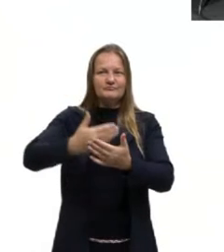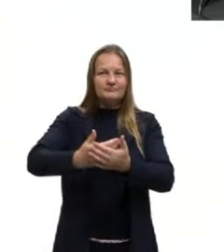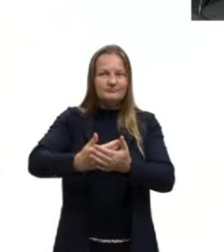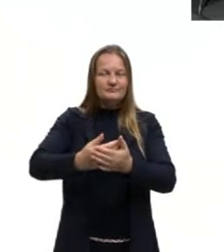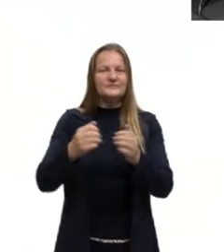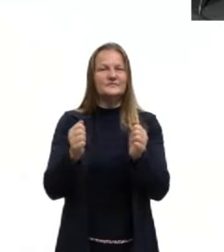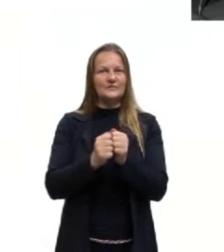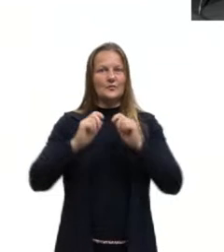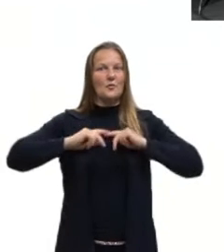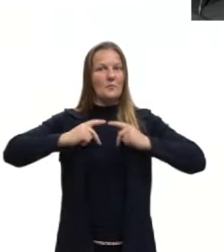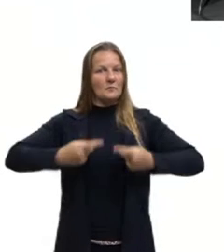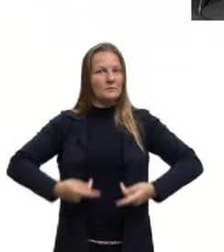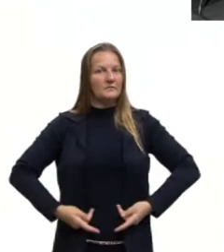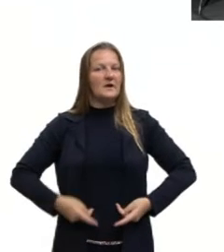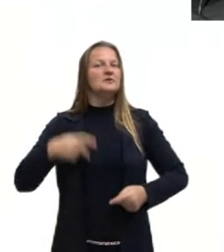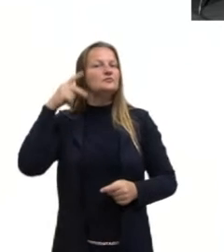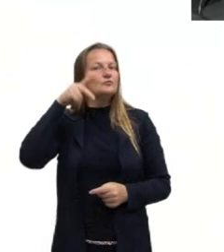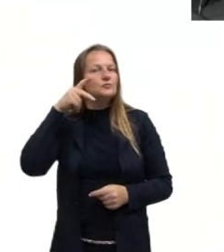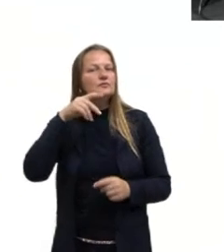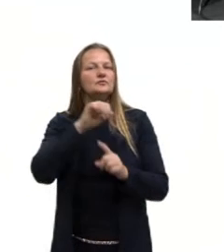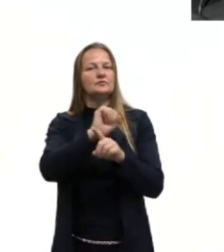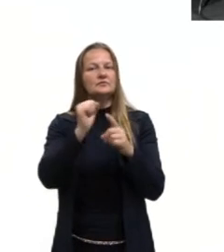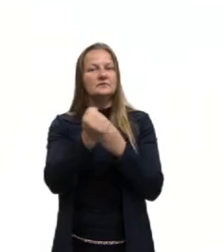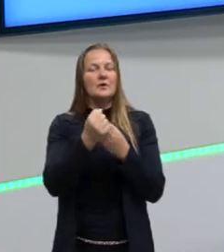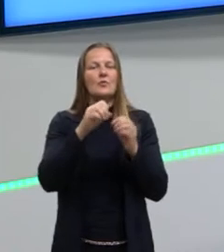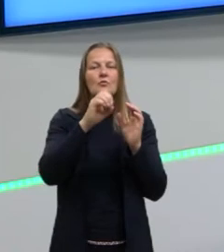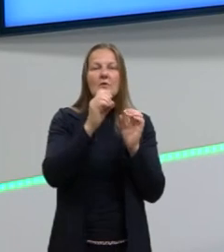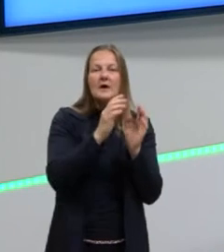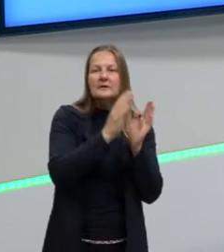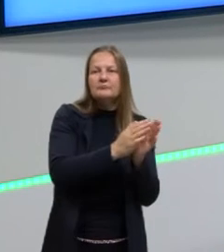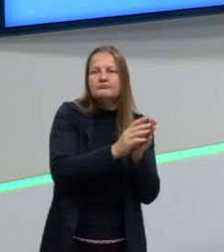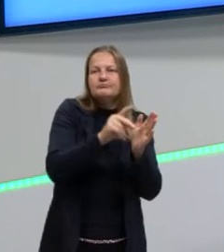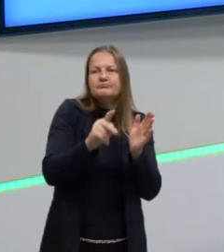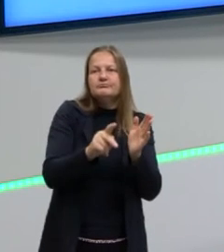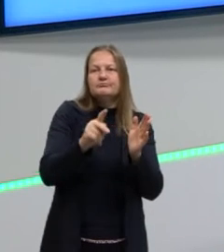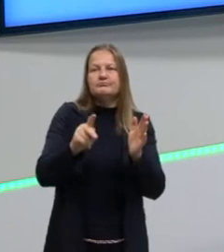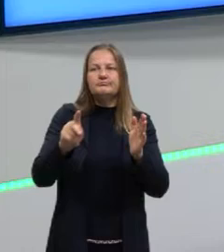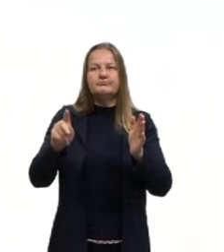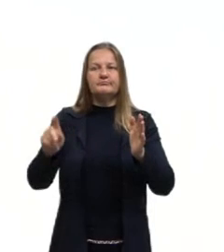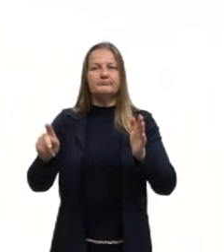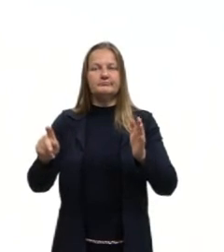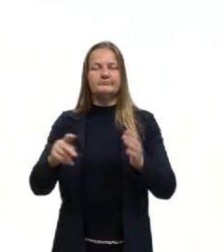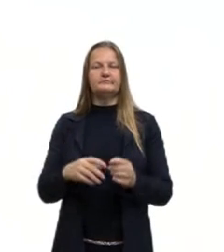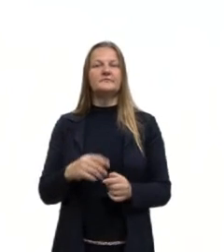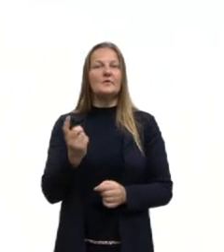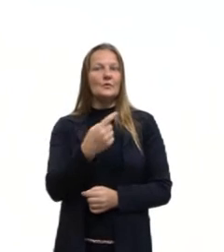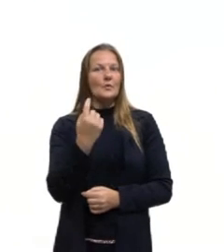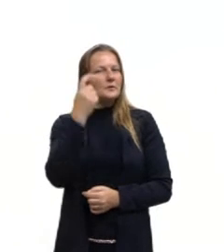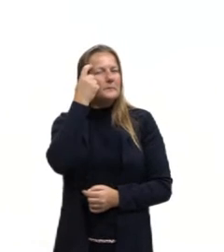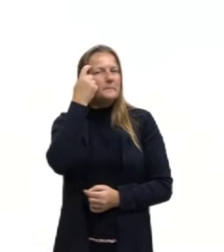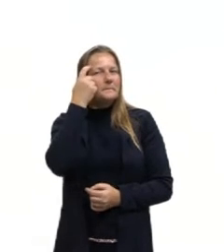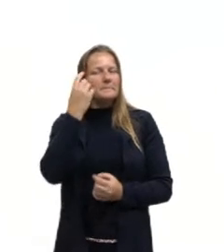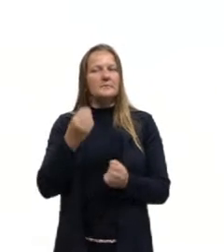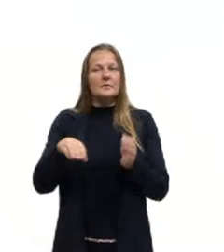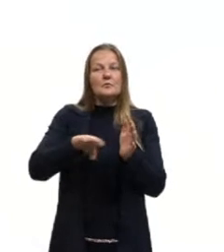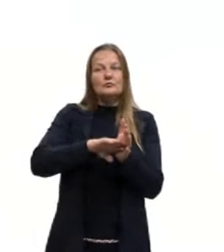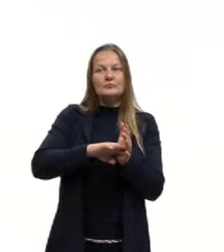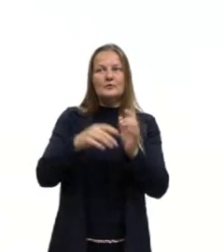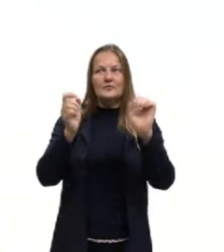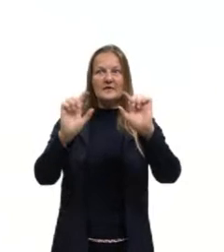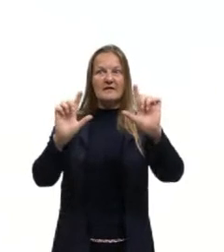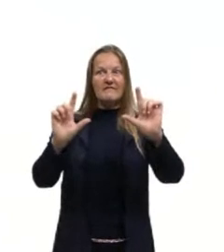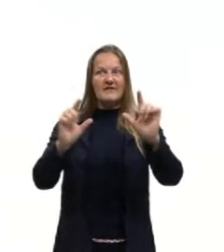acontecimentos políticos, sociais, de cada década. Então, quando nós pensamos na chegada da